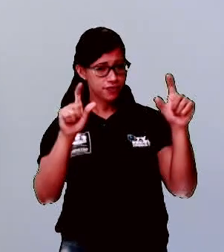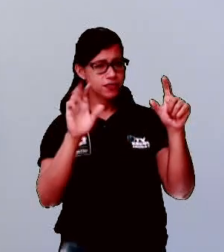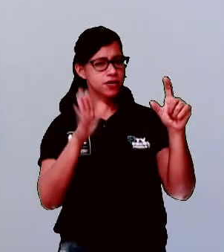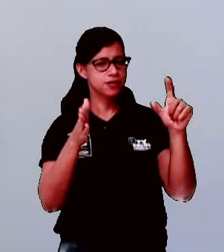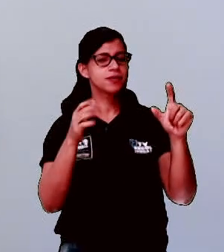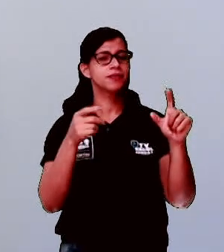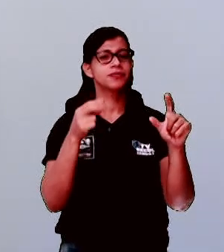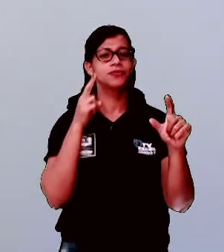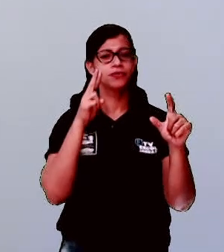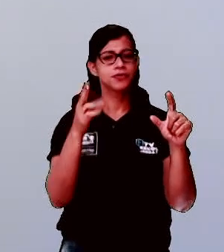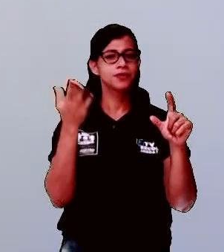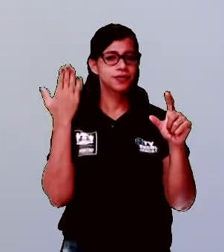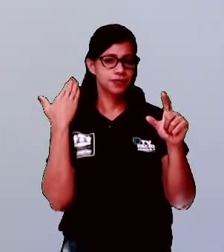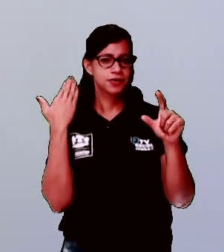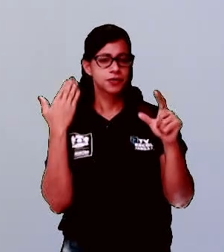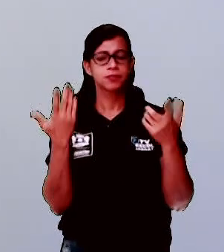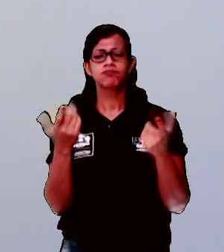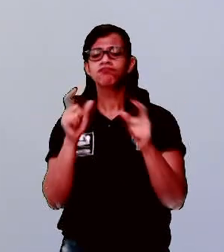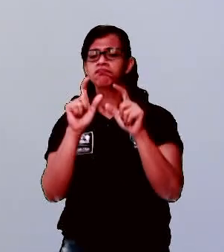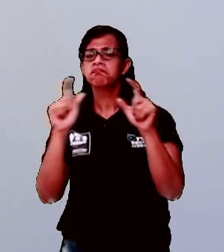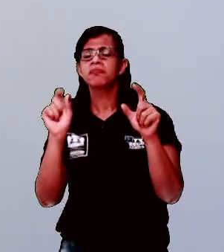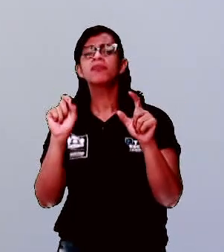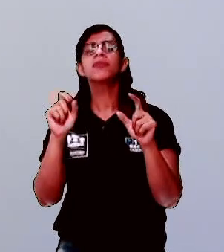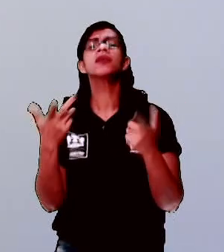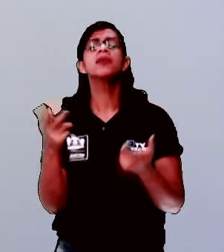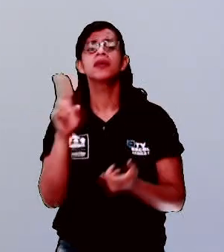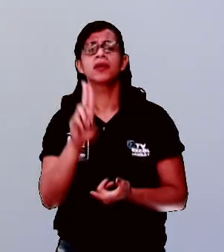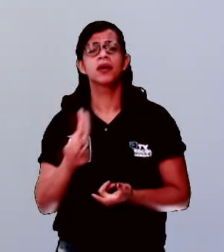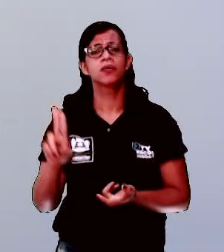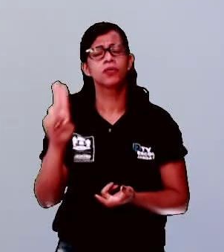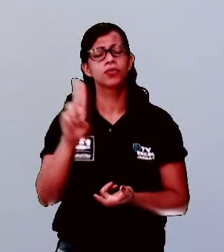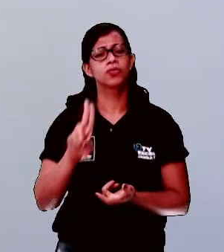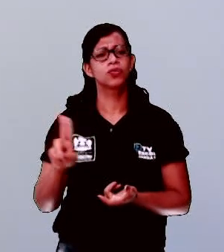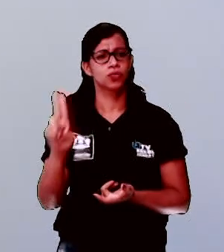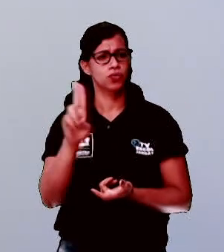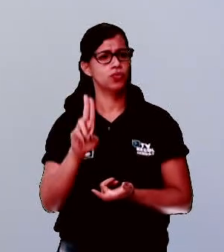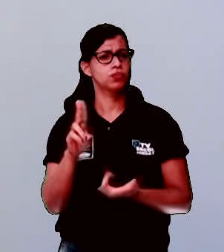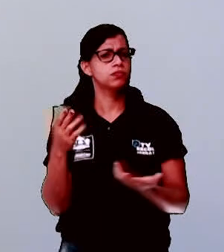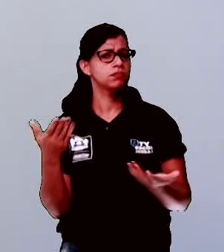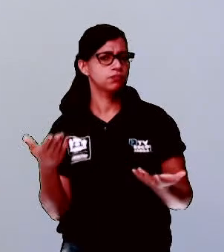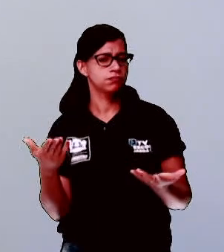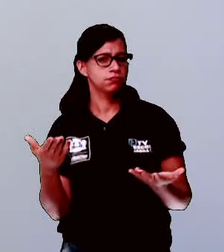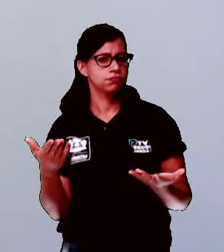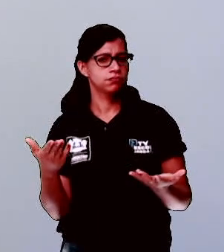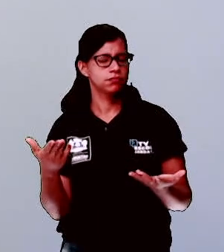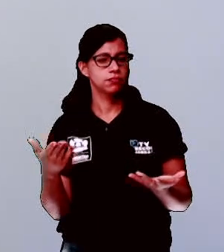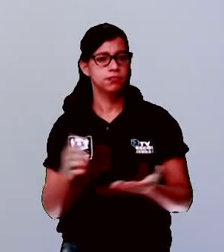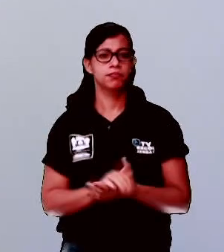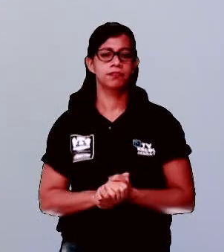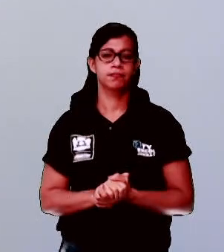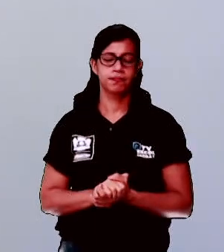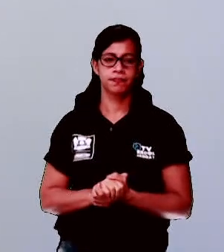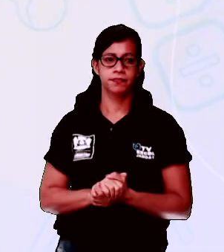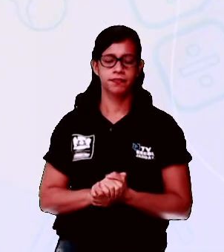que seria a principiava usou um lindo vestido? A principalmente? Não.